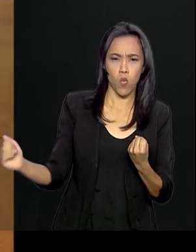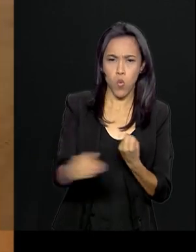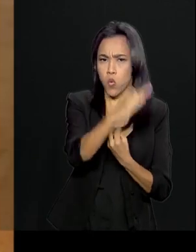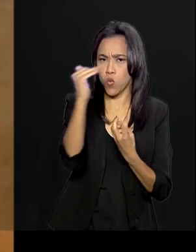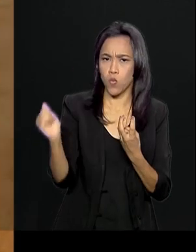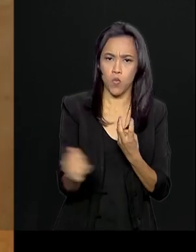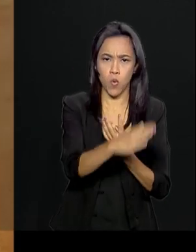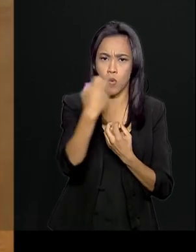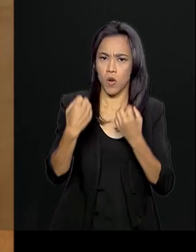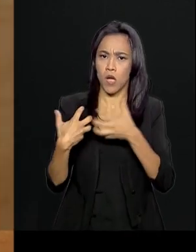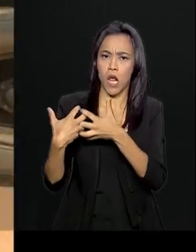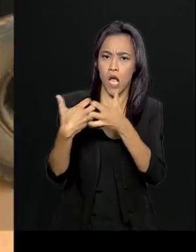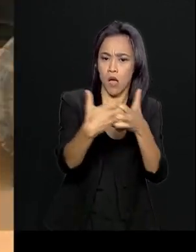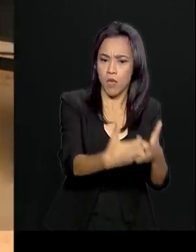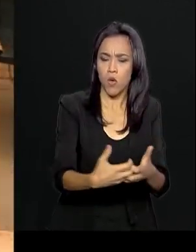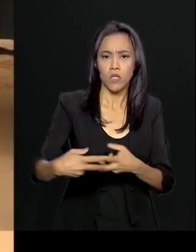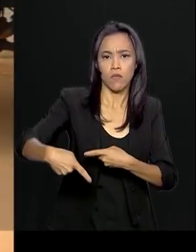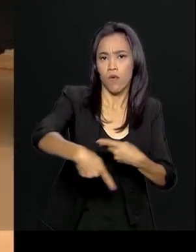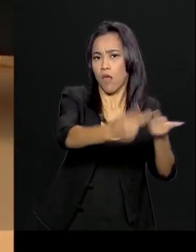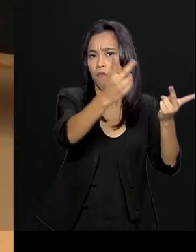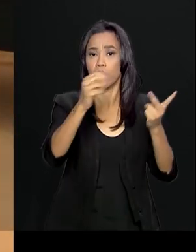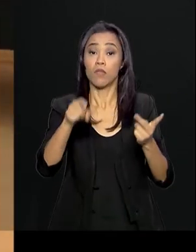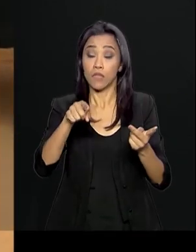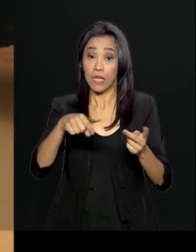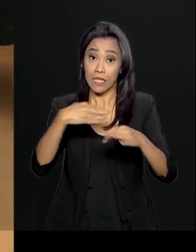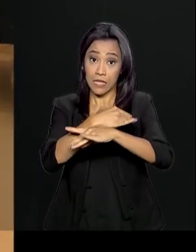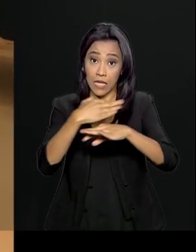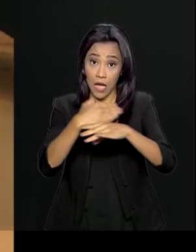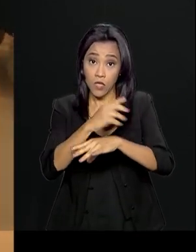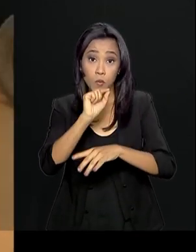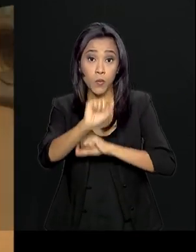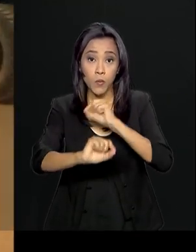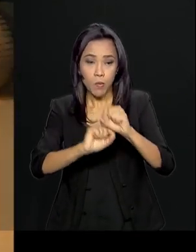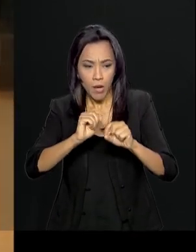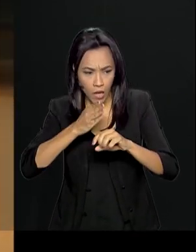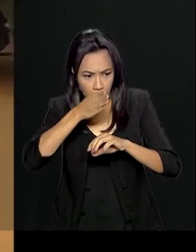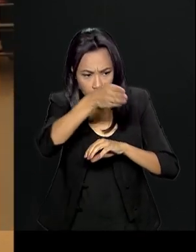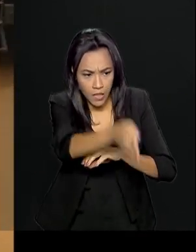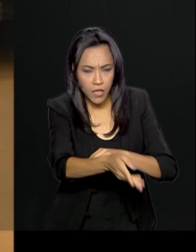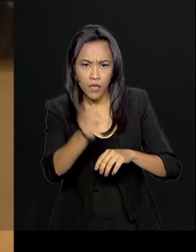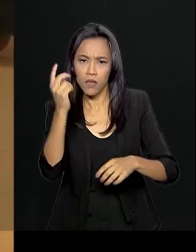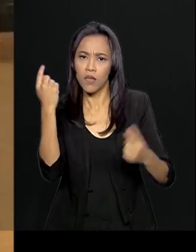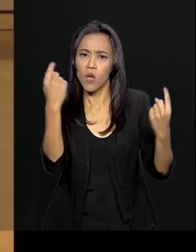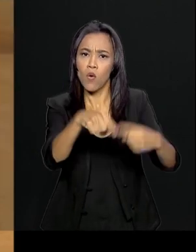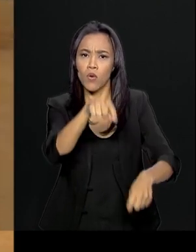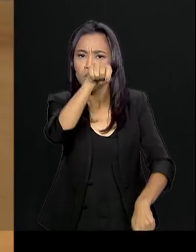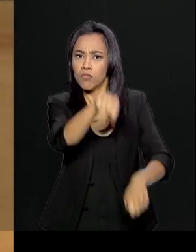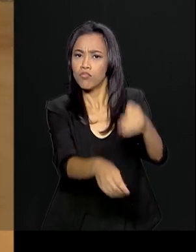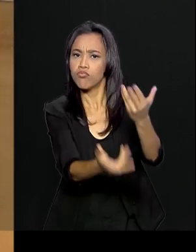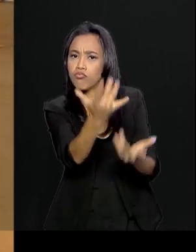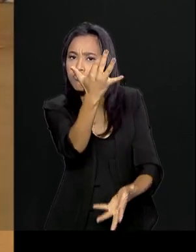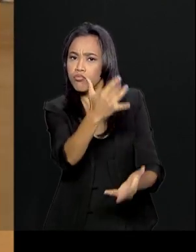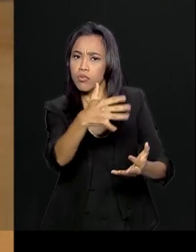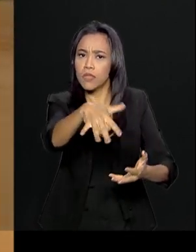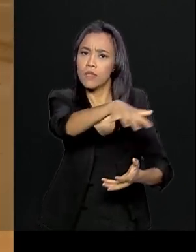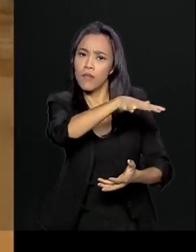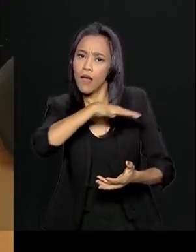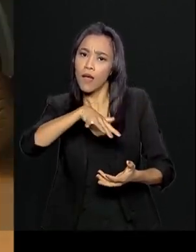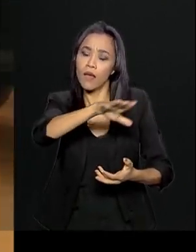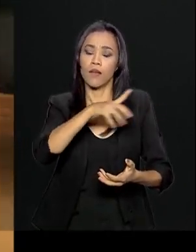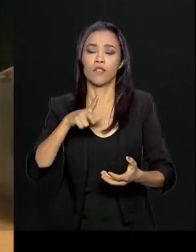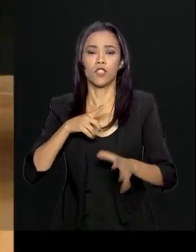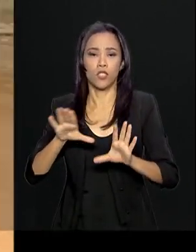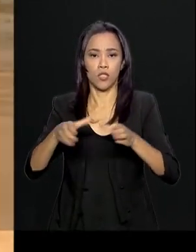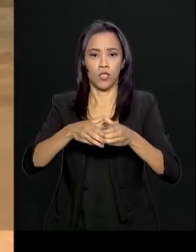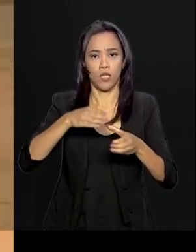carros e caminhões equipados passaram pela cidade para combater os focos de incêndios na região. Além do exército,